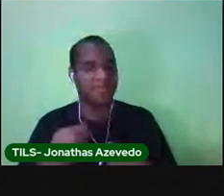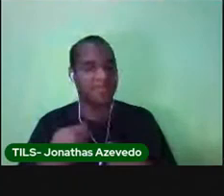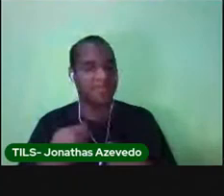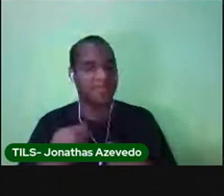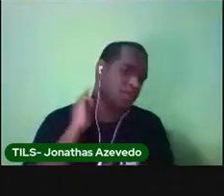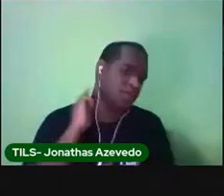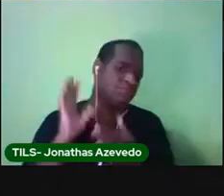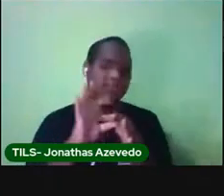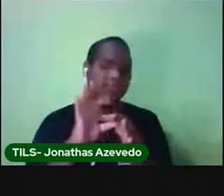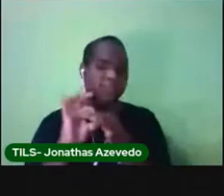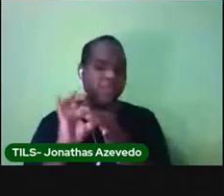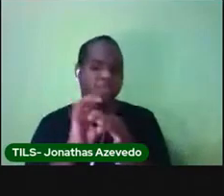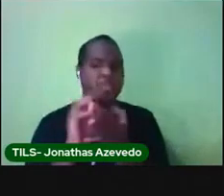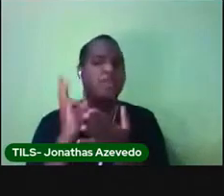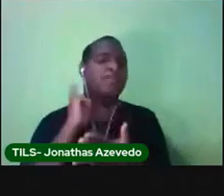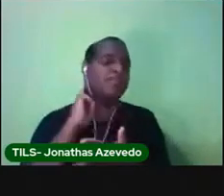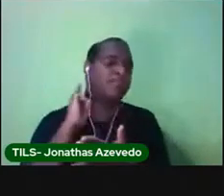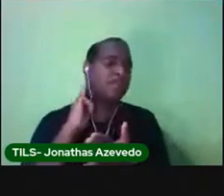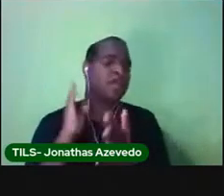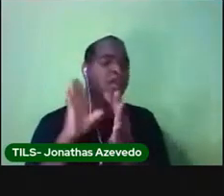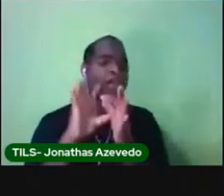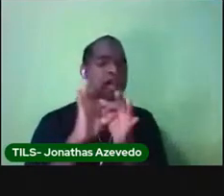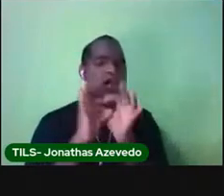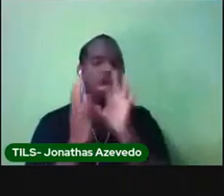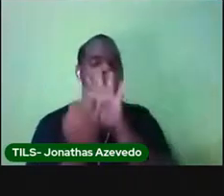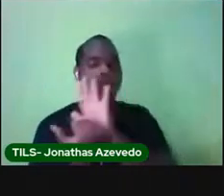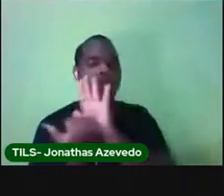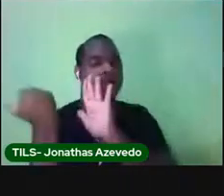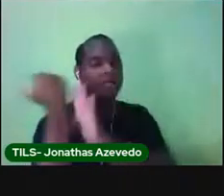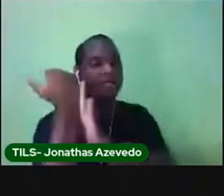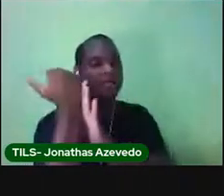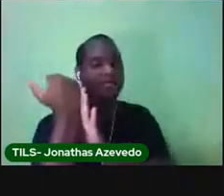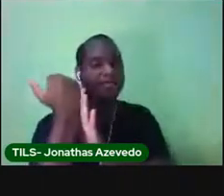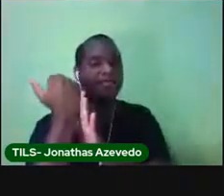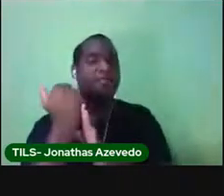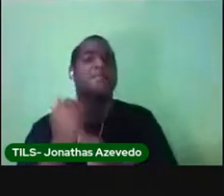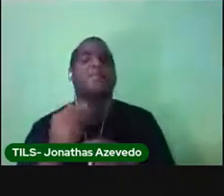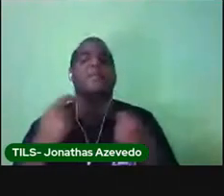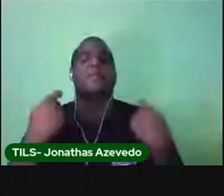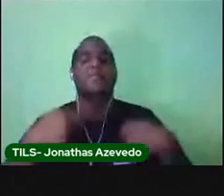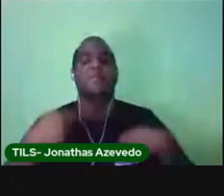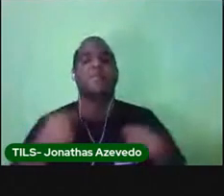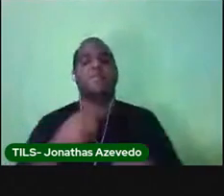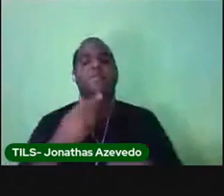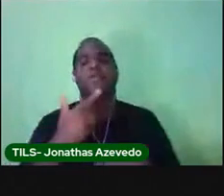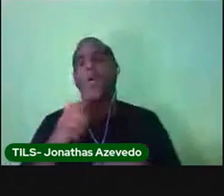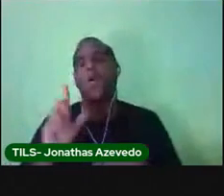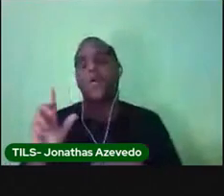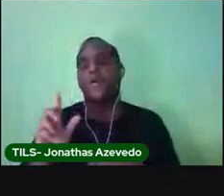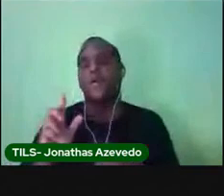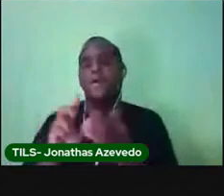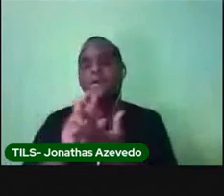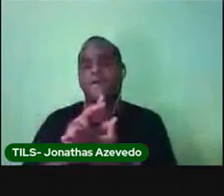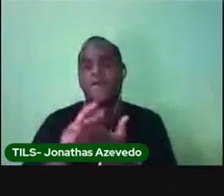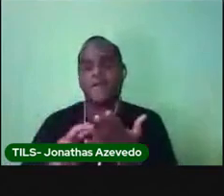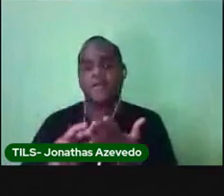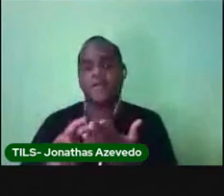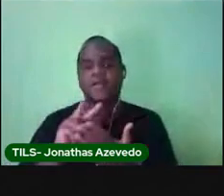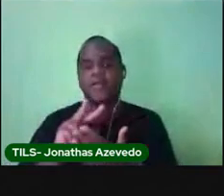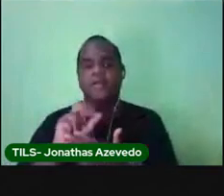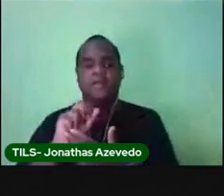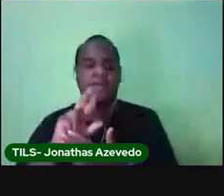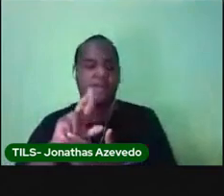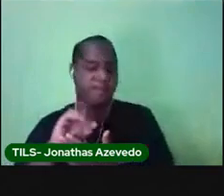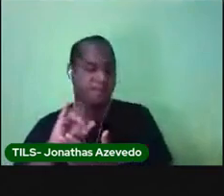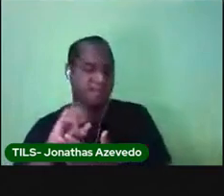recombinante. Depois, vai tomar a de varicela, CRC e CRV e